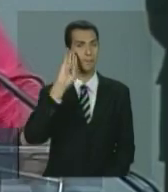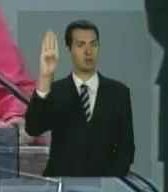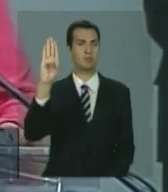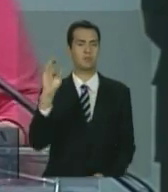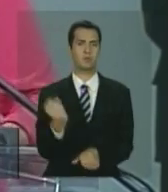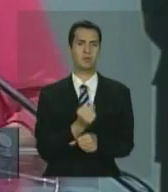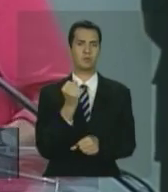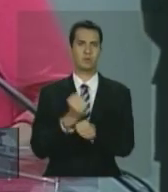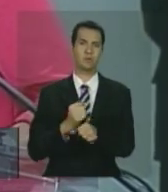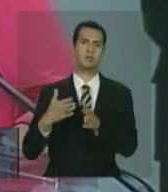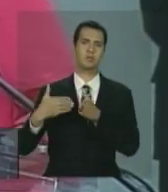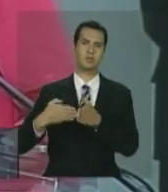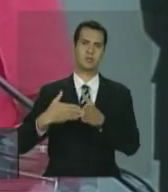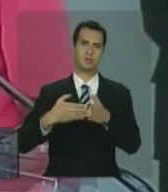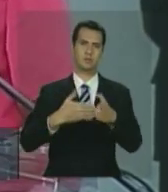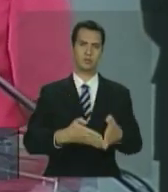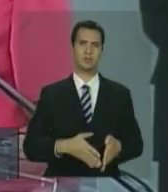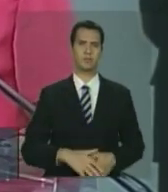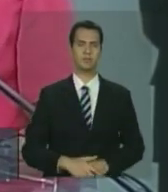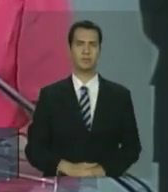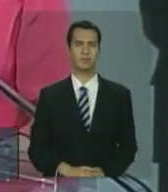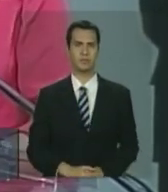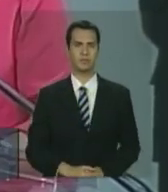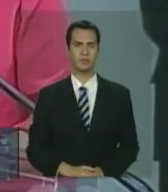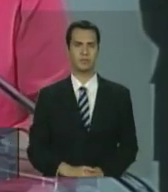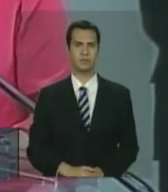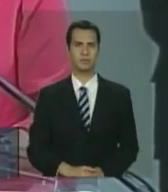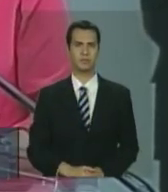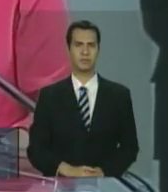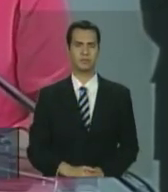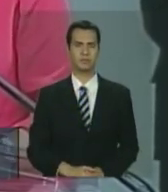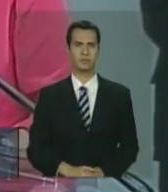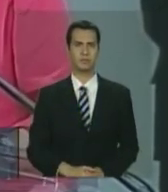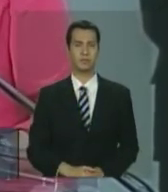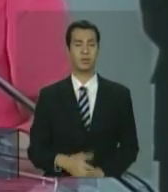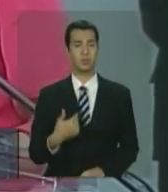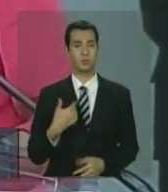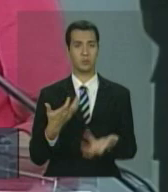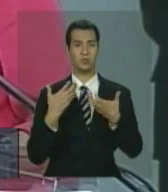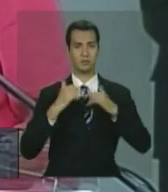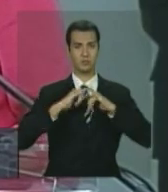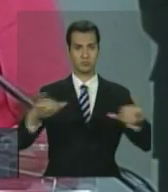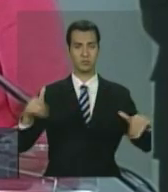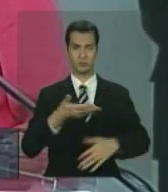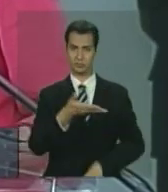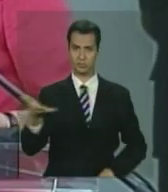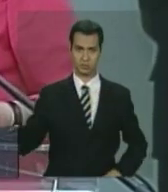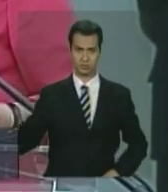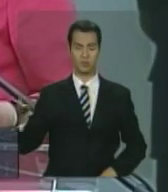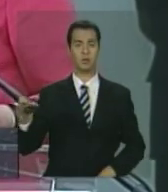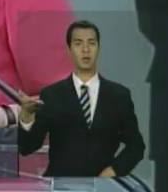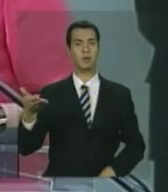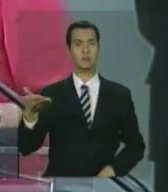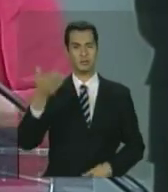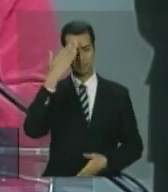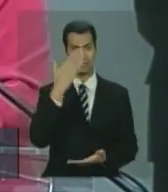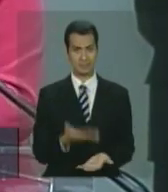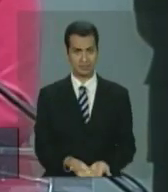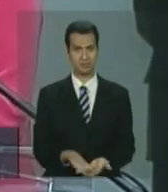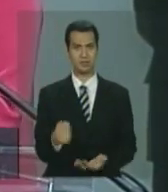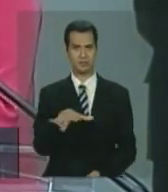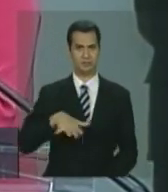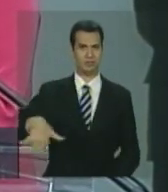navios. E eu quero assegurar a vocês que dão uma grande importância a esse setor. Que